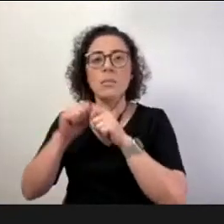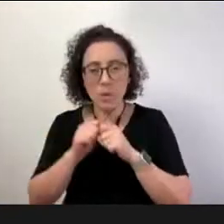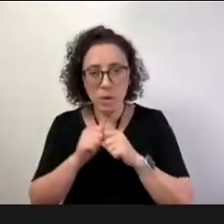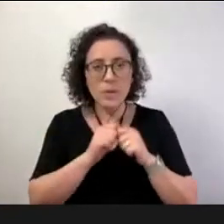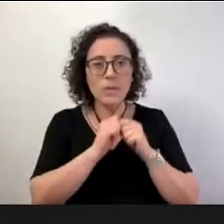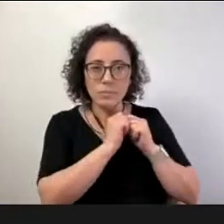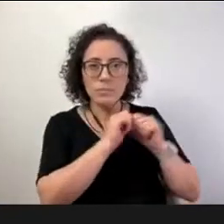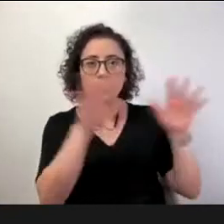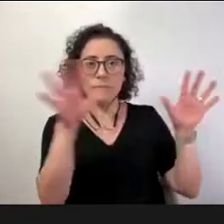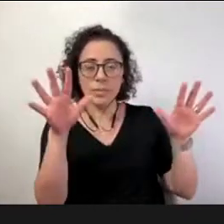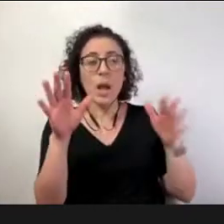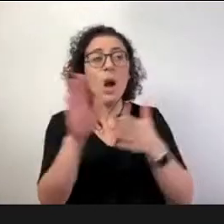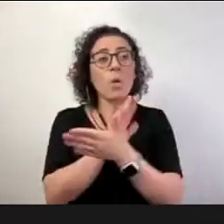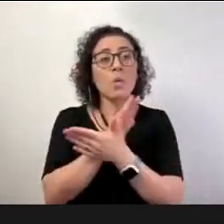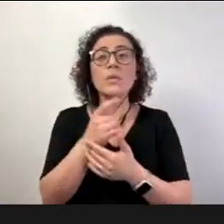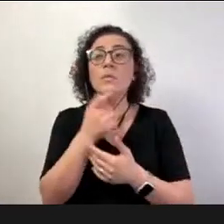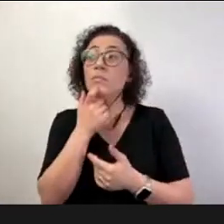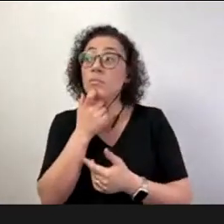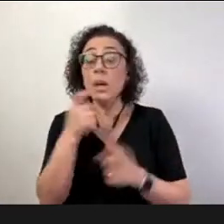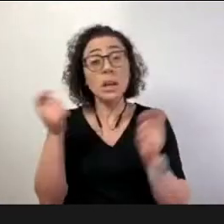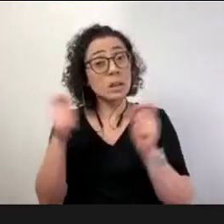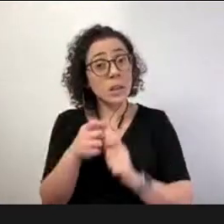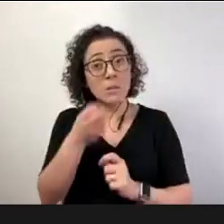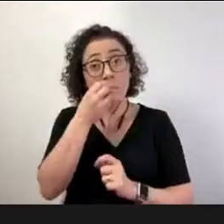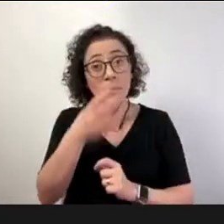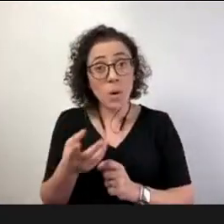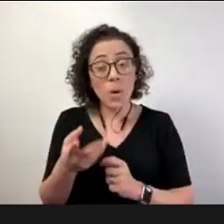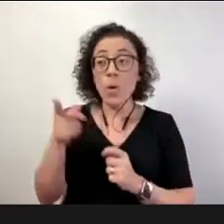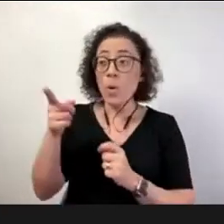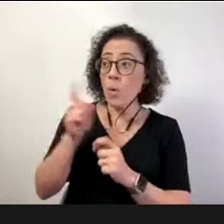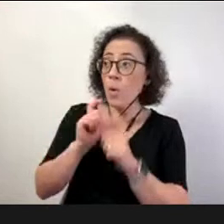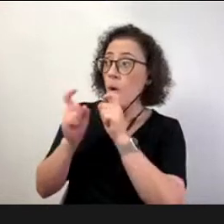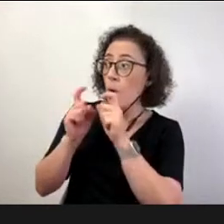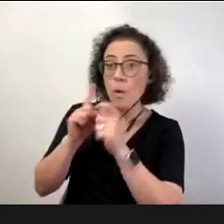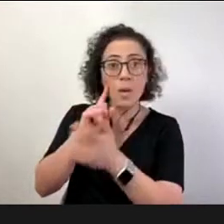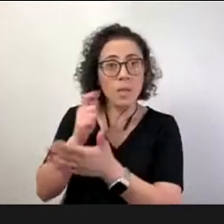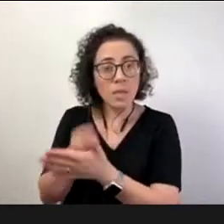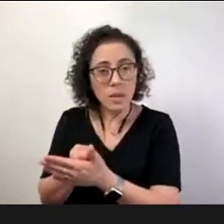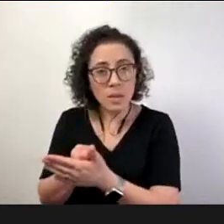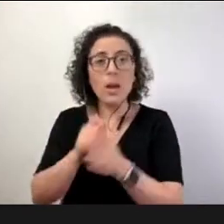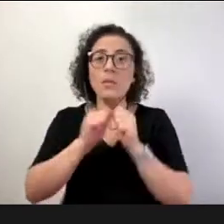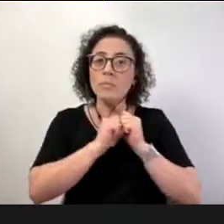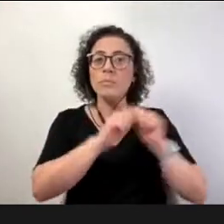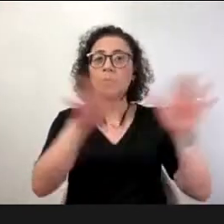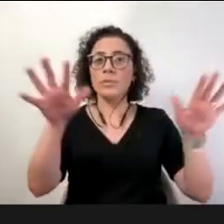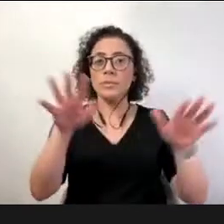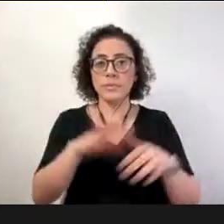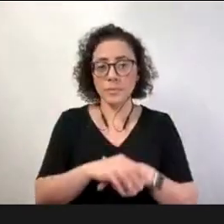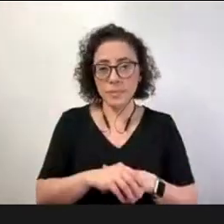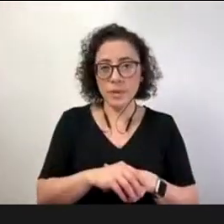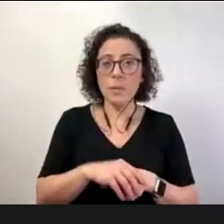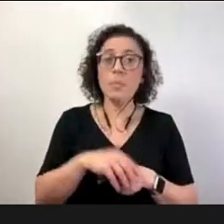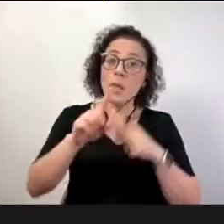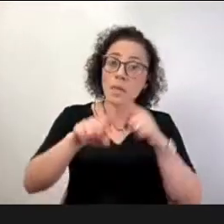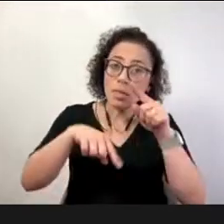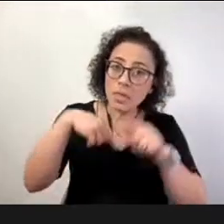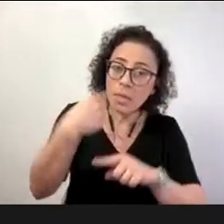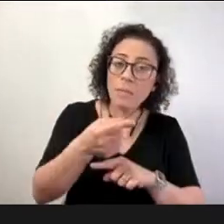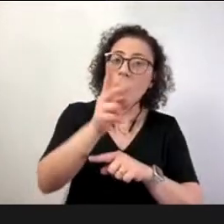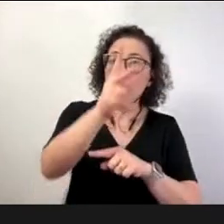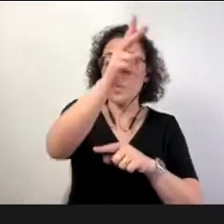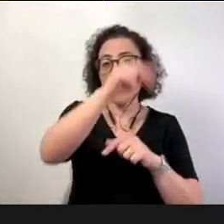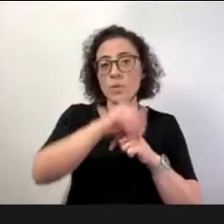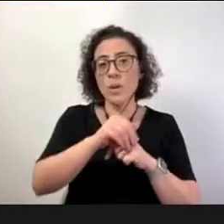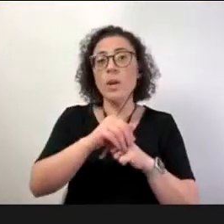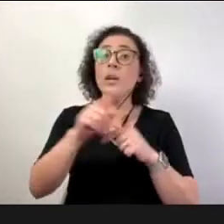nasciam ou provocavam essas discussões para que isso pudesse ser levado também para uma discussão nas